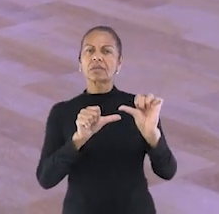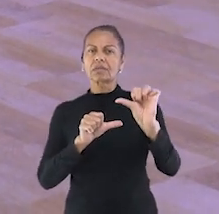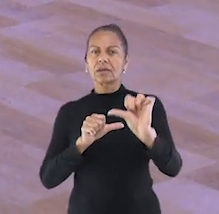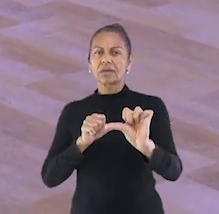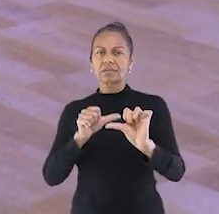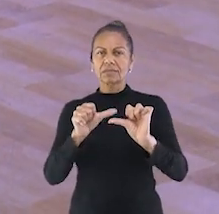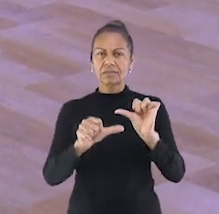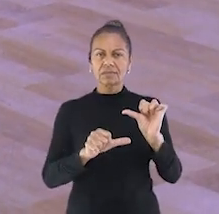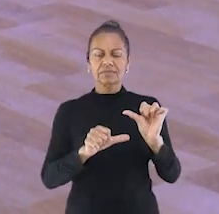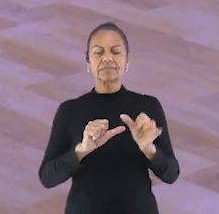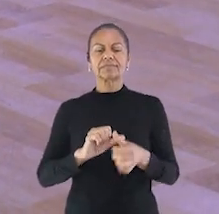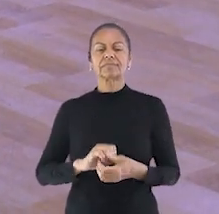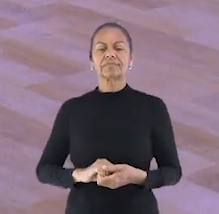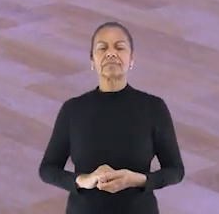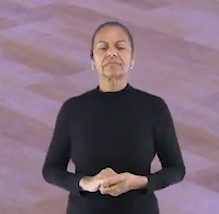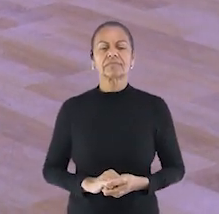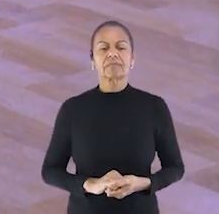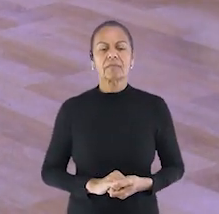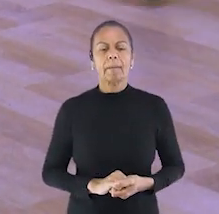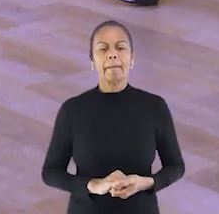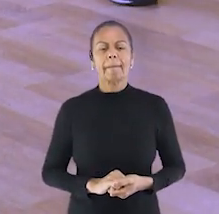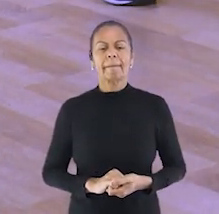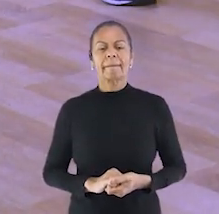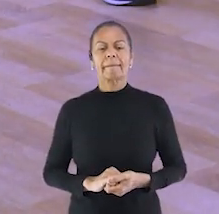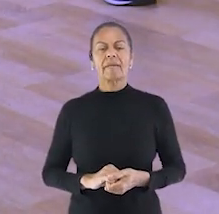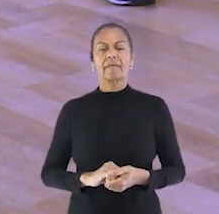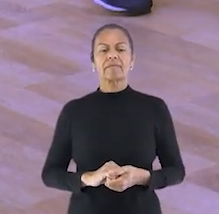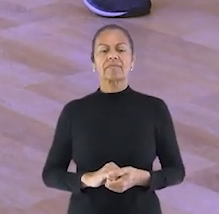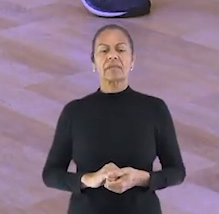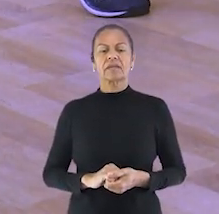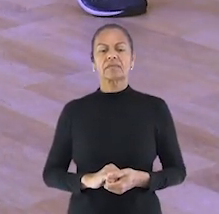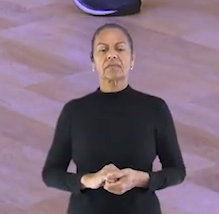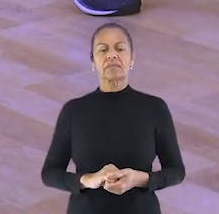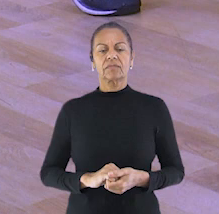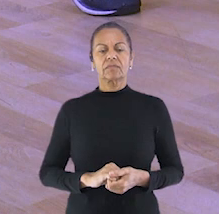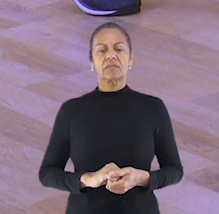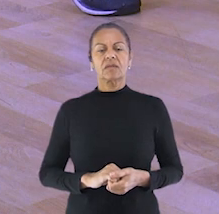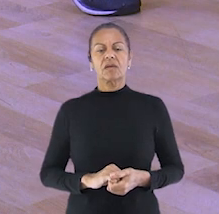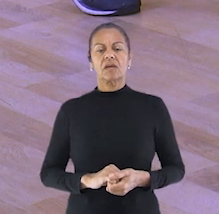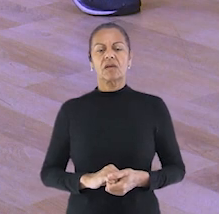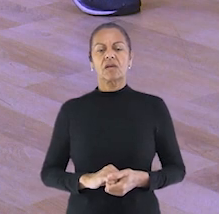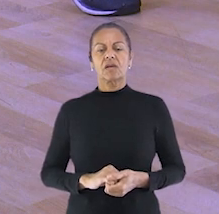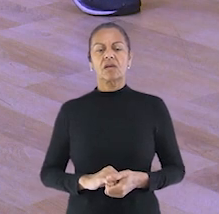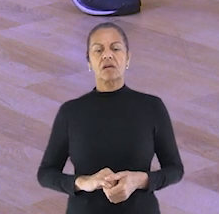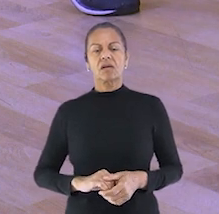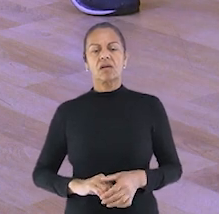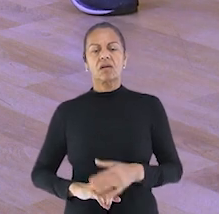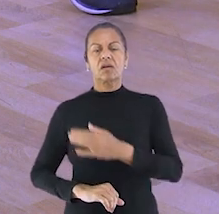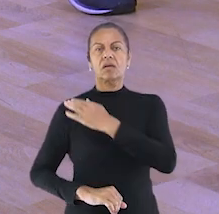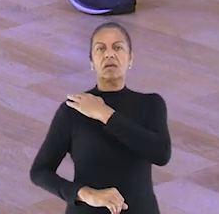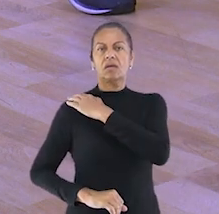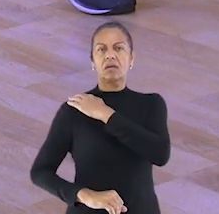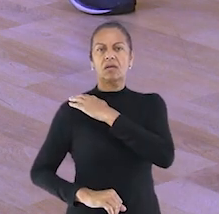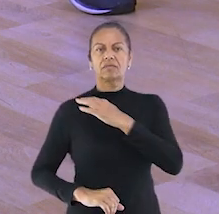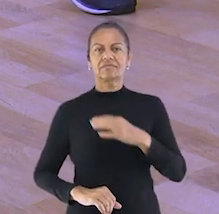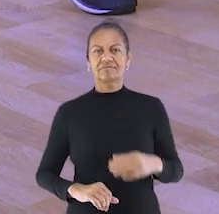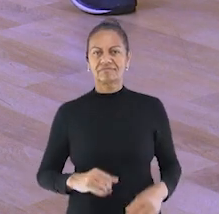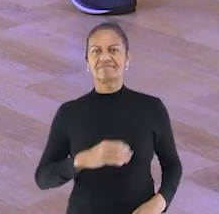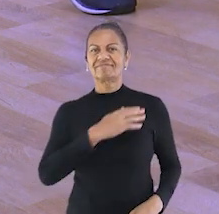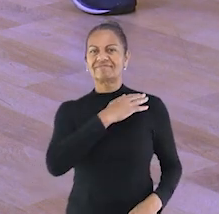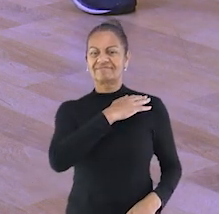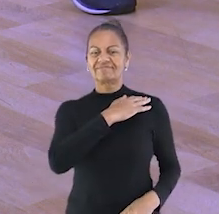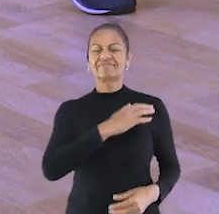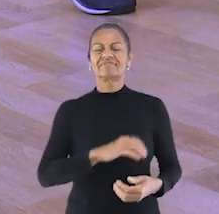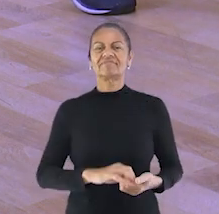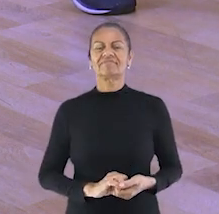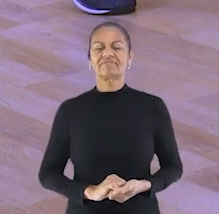Boa. Outro tipo de ponte. Tocando. O ombro. Beleza?